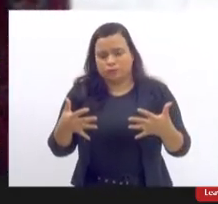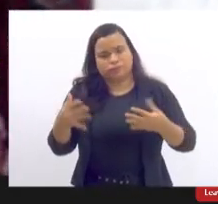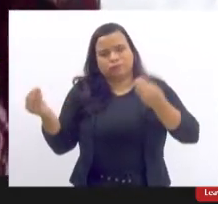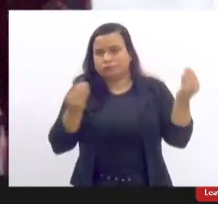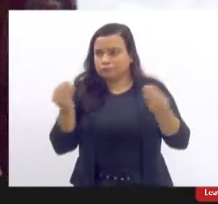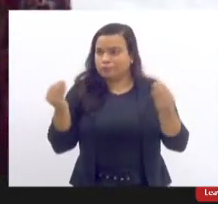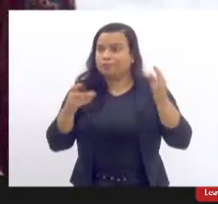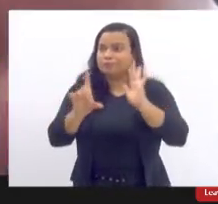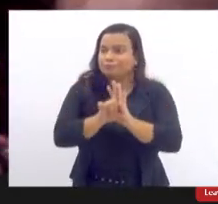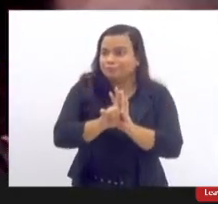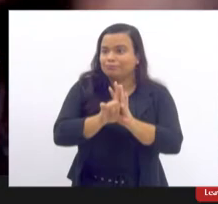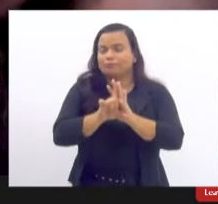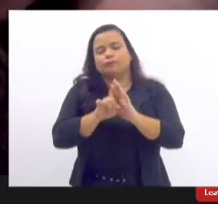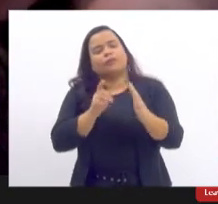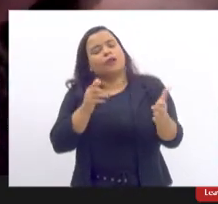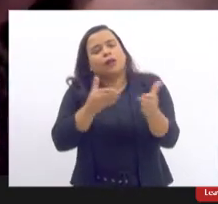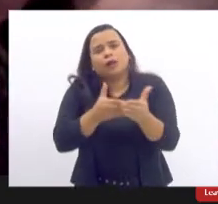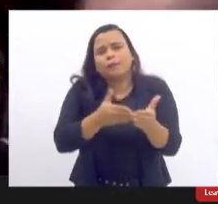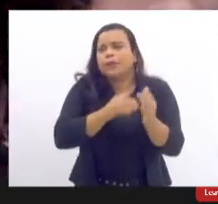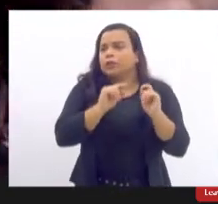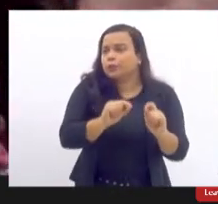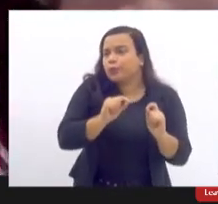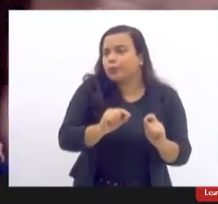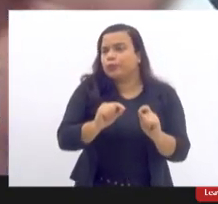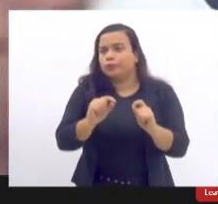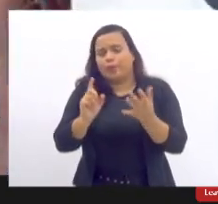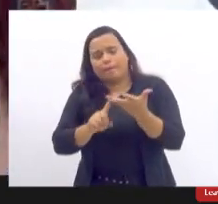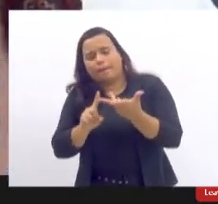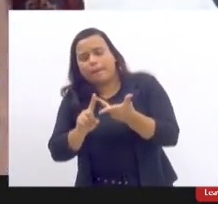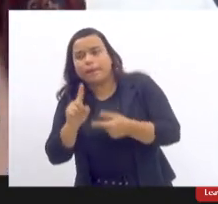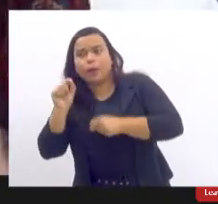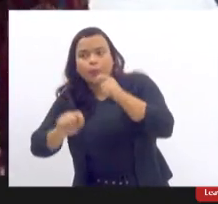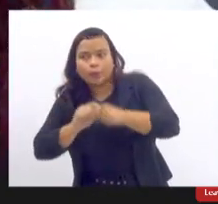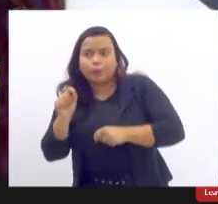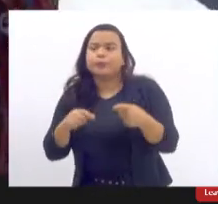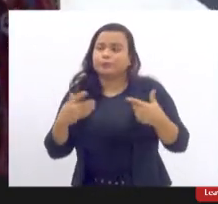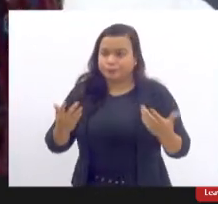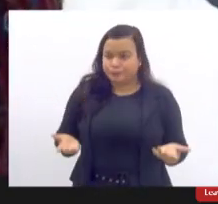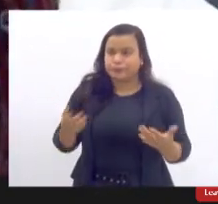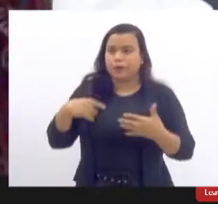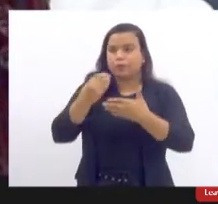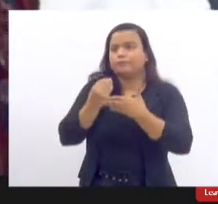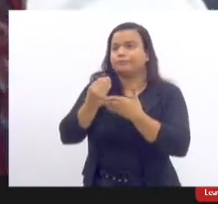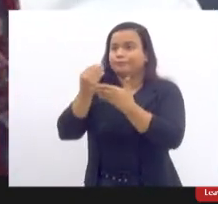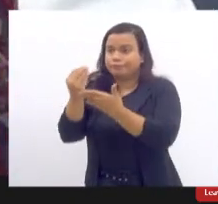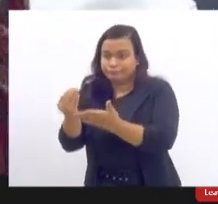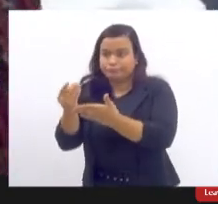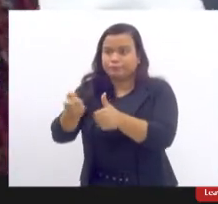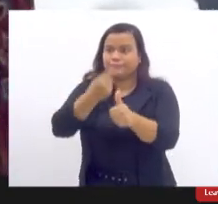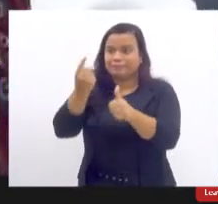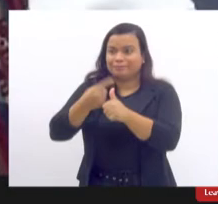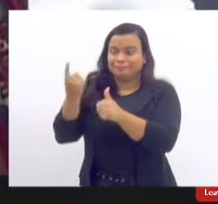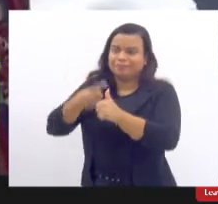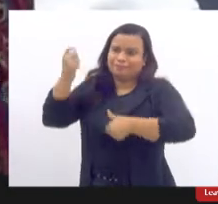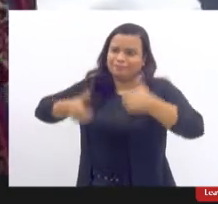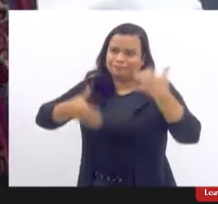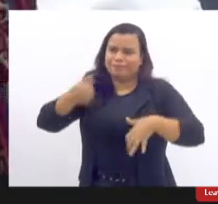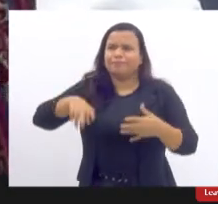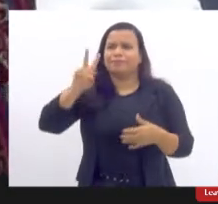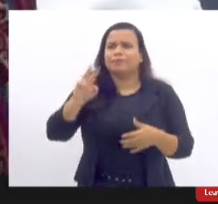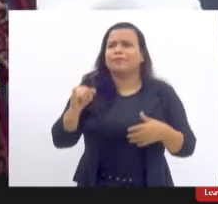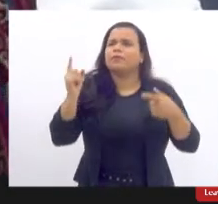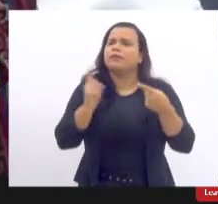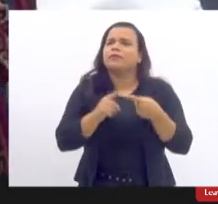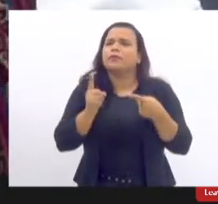as limitações dessa lei. Tem um ponto da lei, eu vou já passar a palavra para as primeiras que vão usar da palavra, mas eu